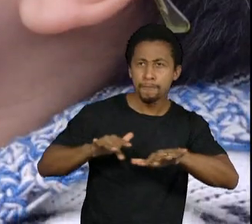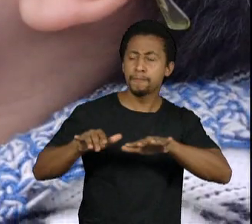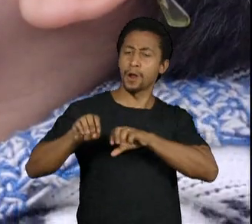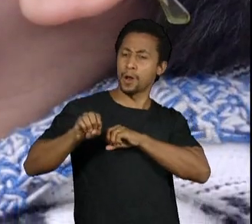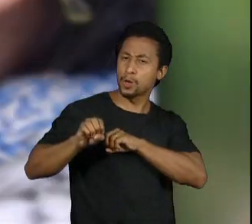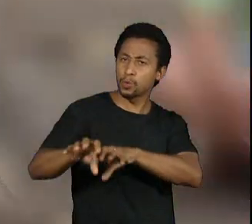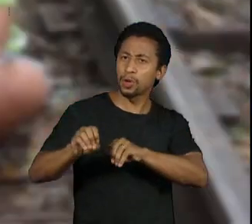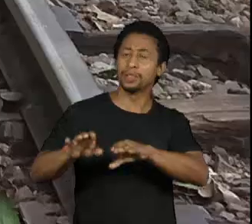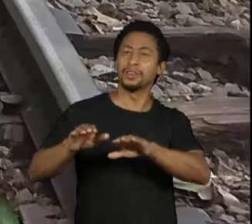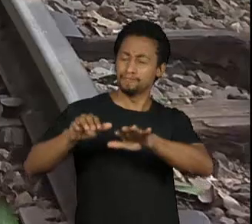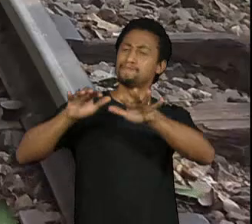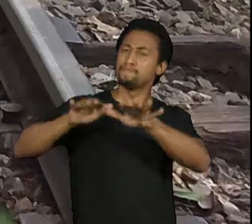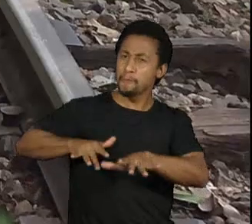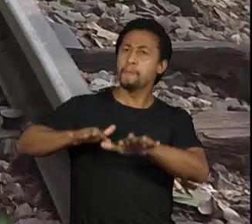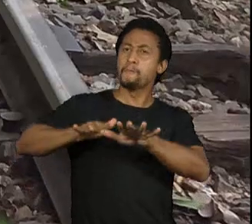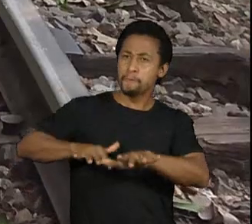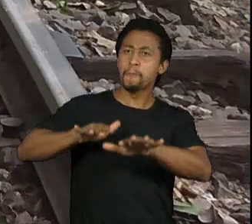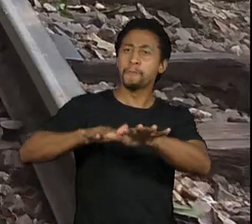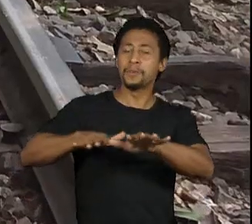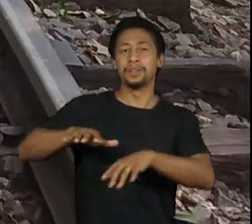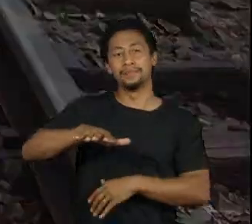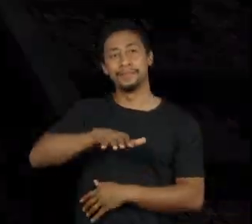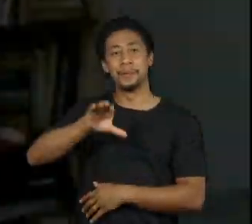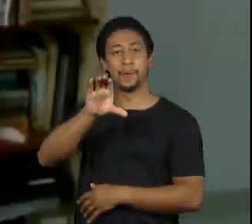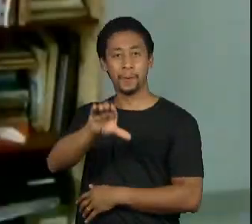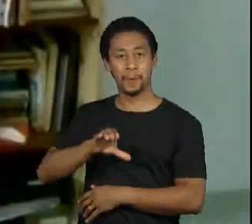em marchas nacionais pela Colômbia.